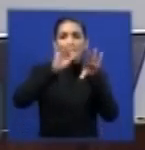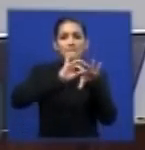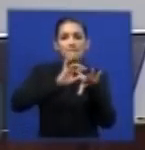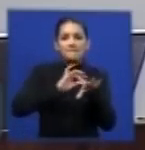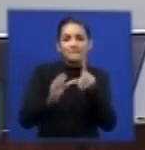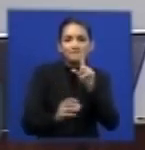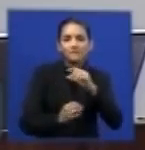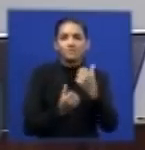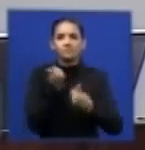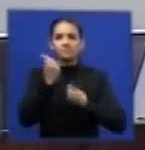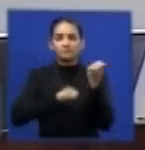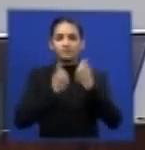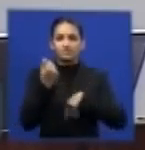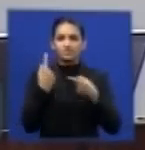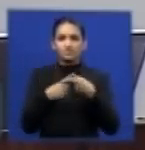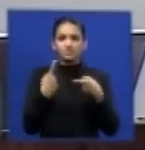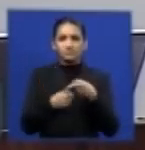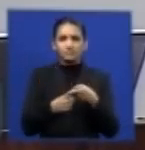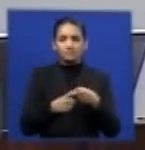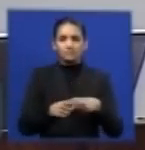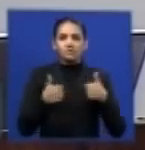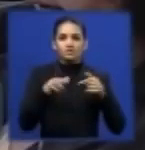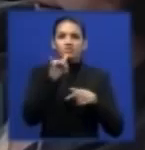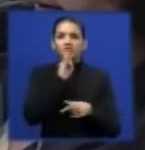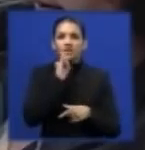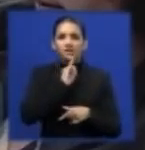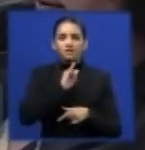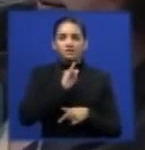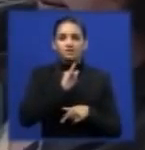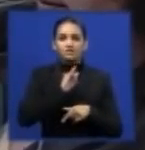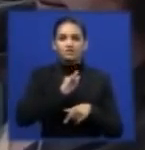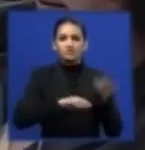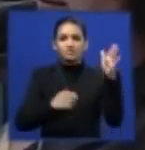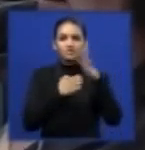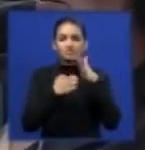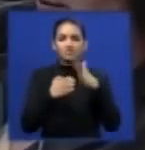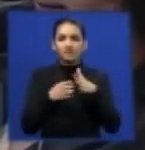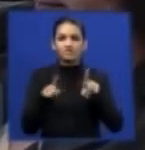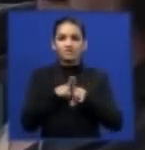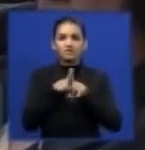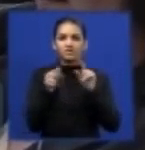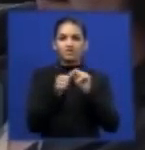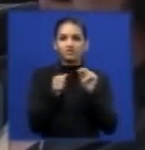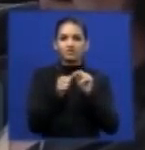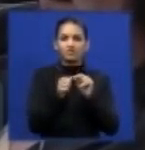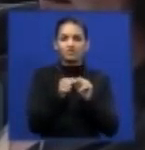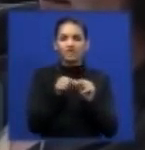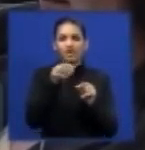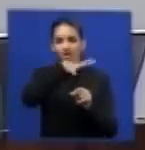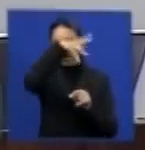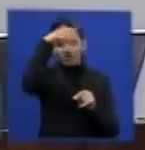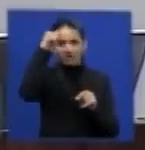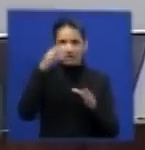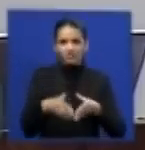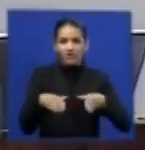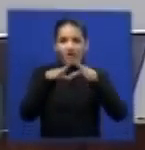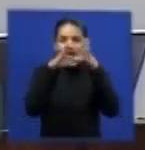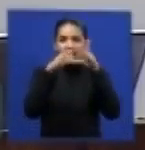responsabilização daqueles que utilizam por exemplo garrafas PET da utilização de pneus mesmo como foi trazido aqui